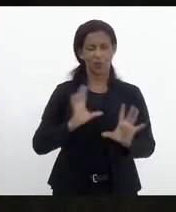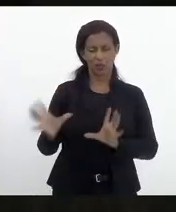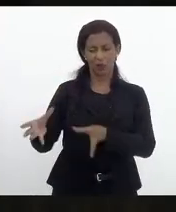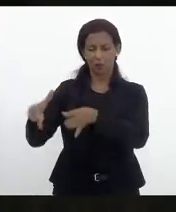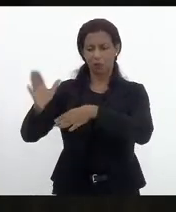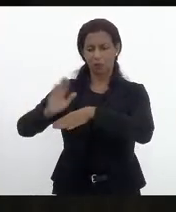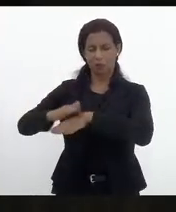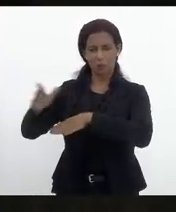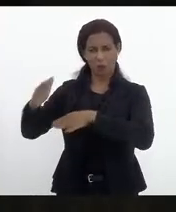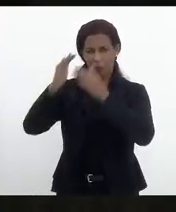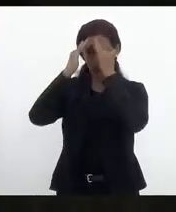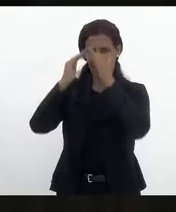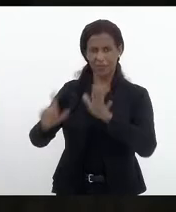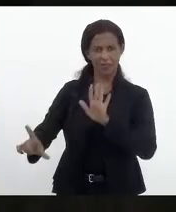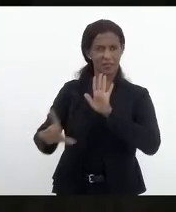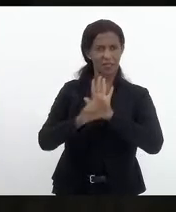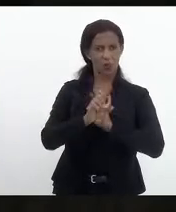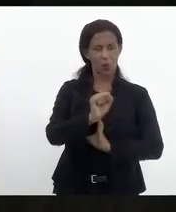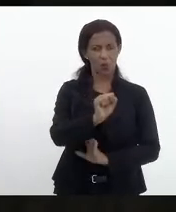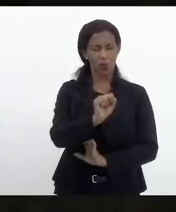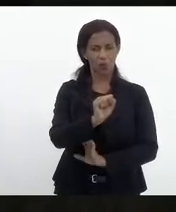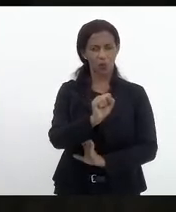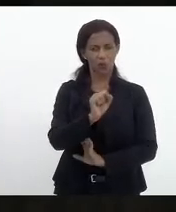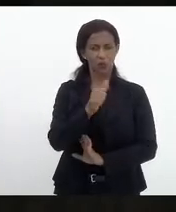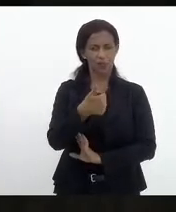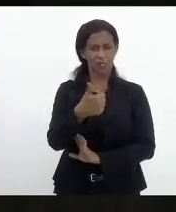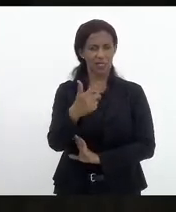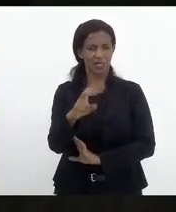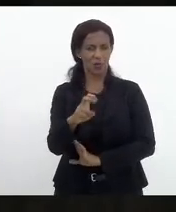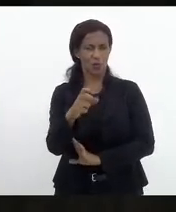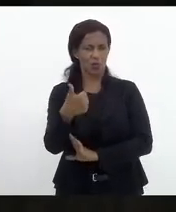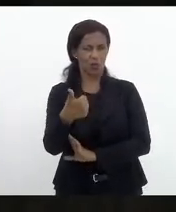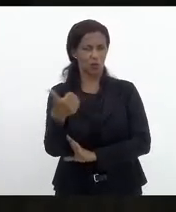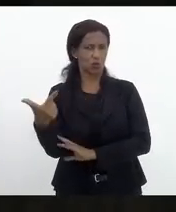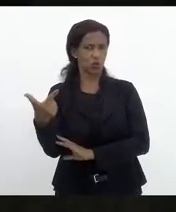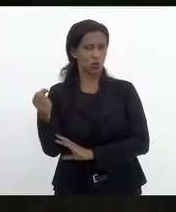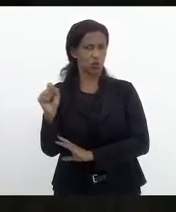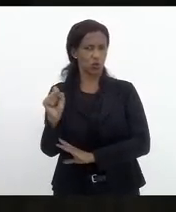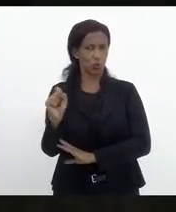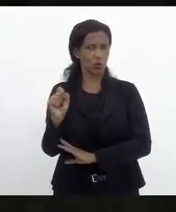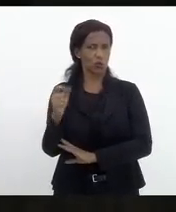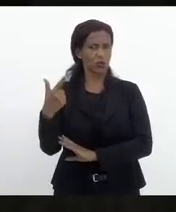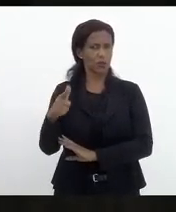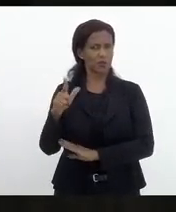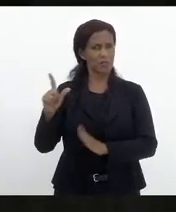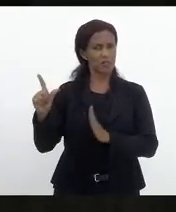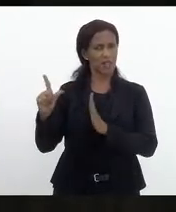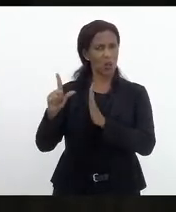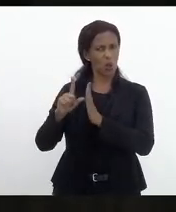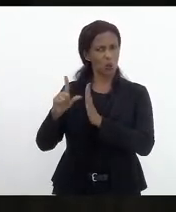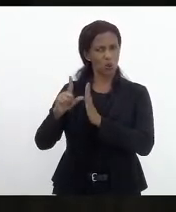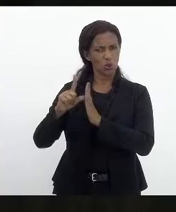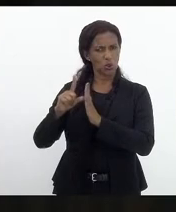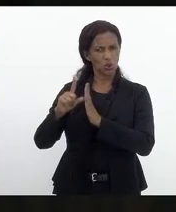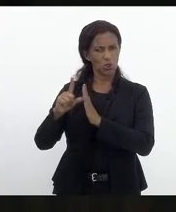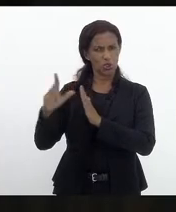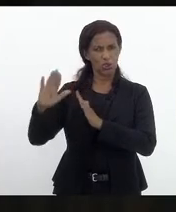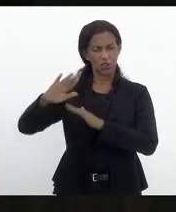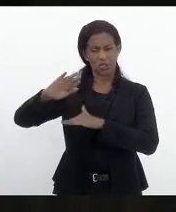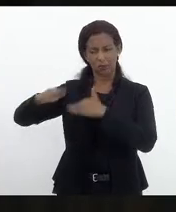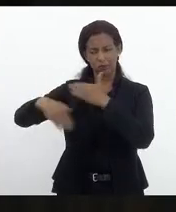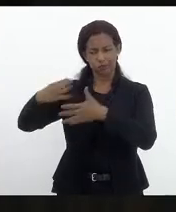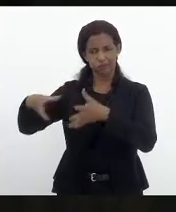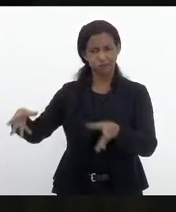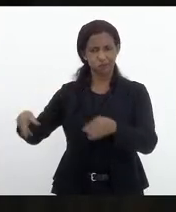adequados ao cumprimento da lei 8.151, de 18, que estabelece o sistema de logística reversa de embalagens pós